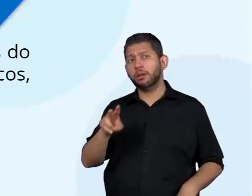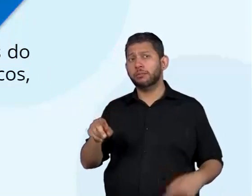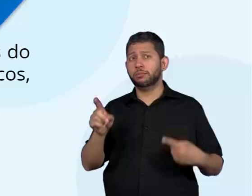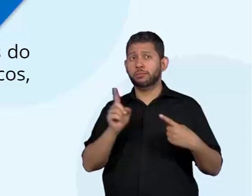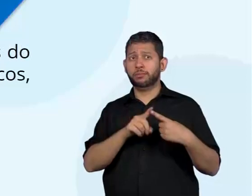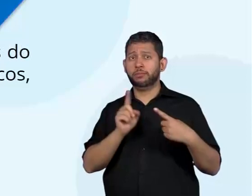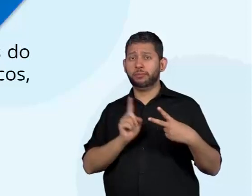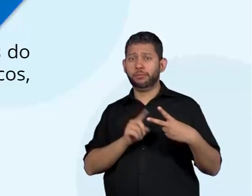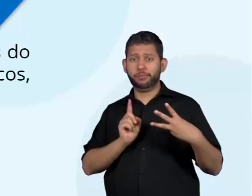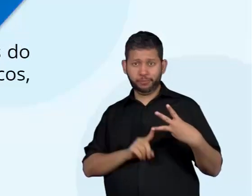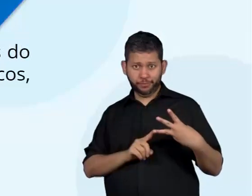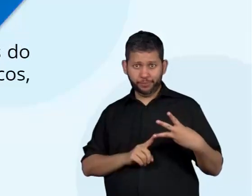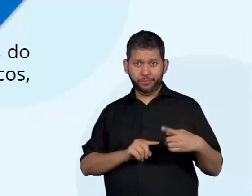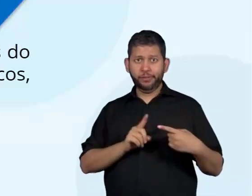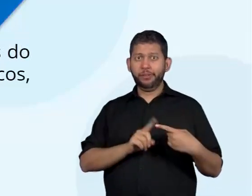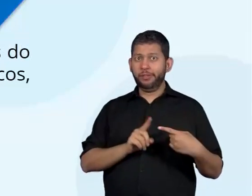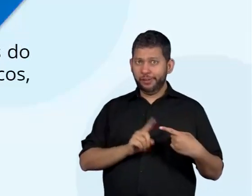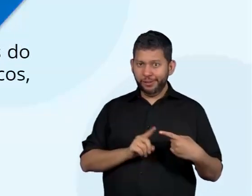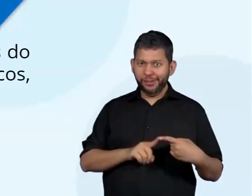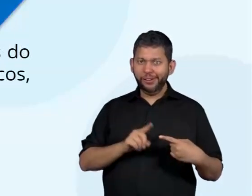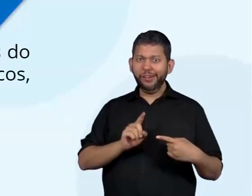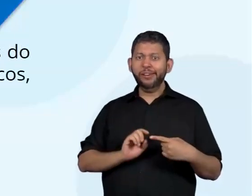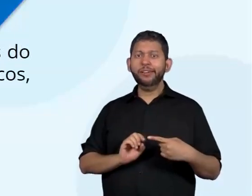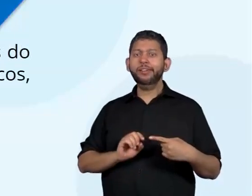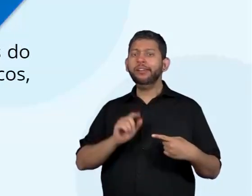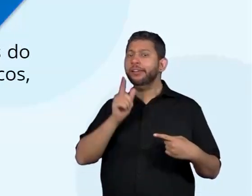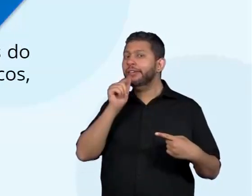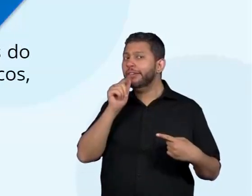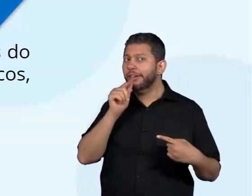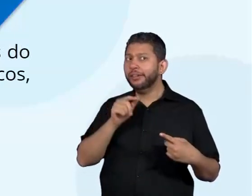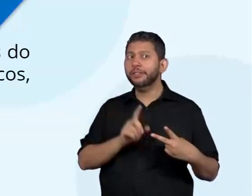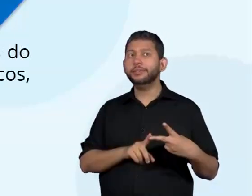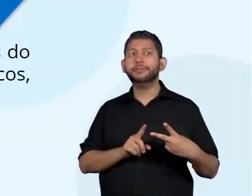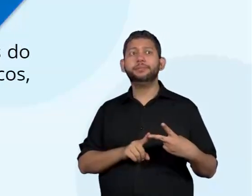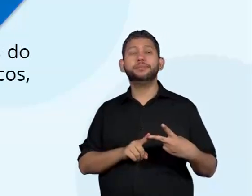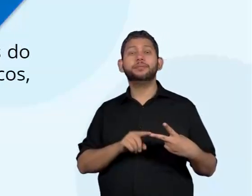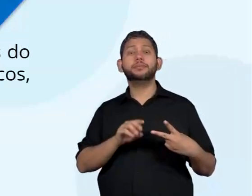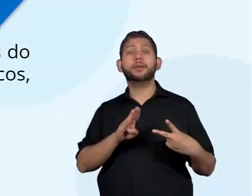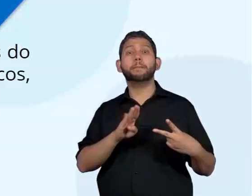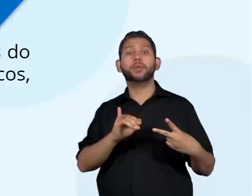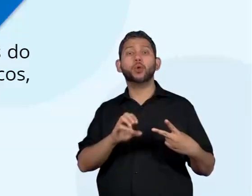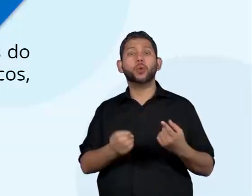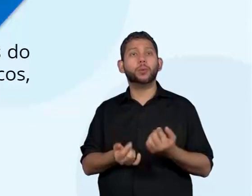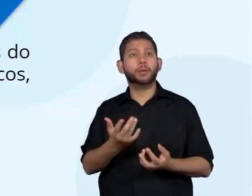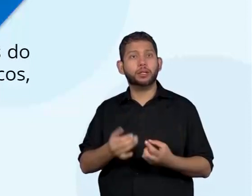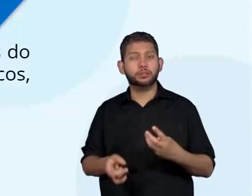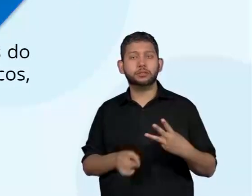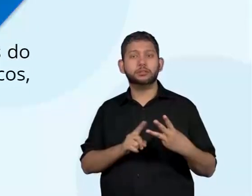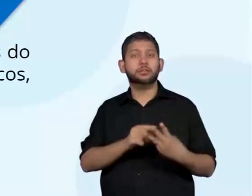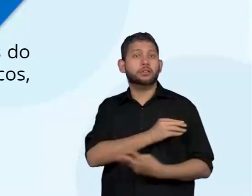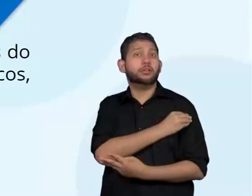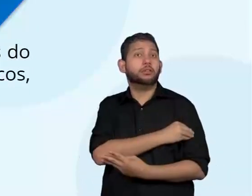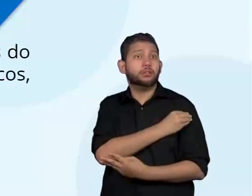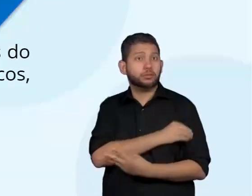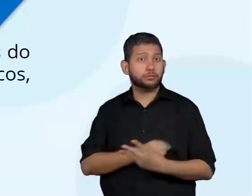hídricos, biomassa e etanol? E sobre os tipos de energia eólica e solar?